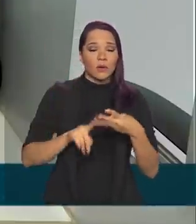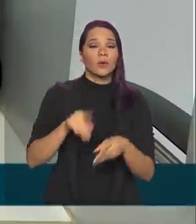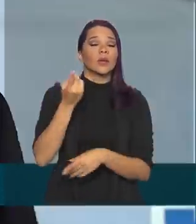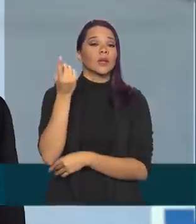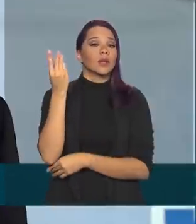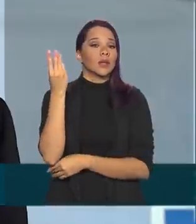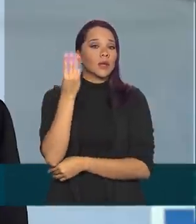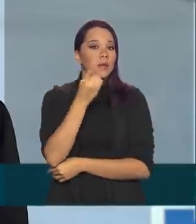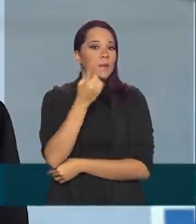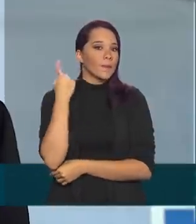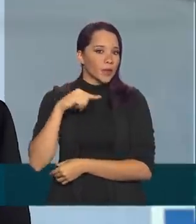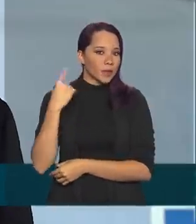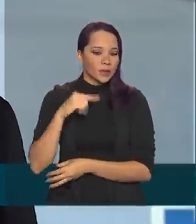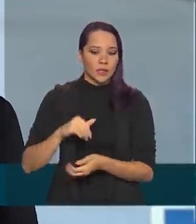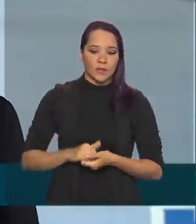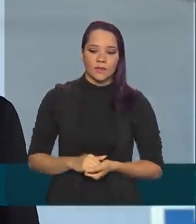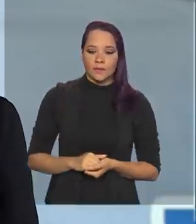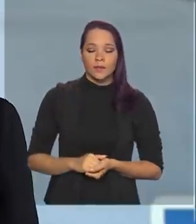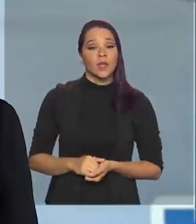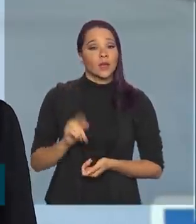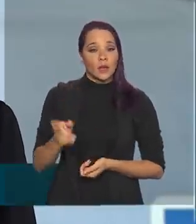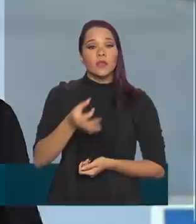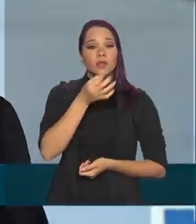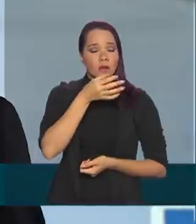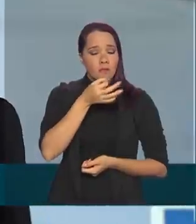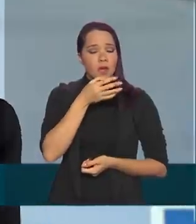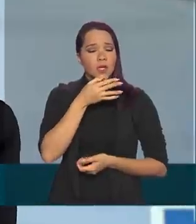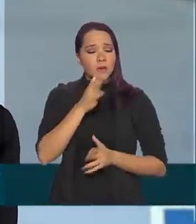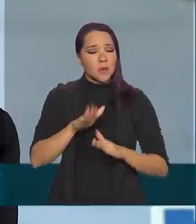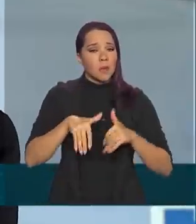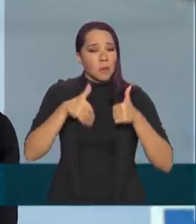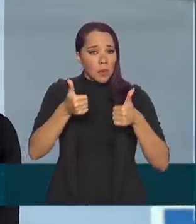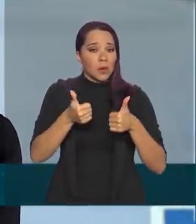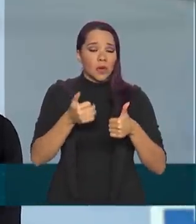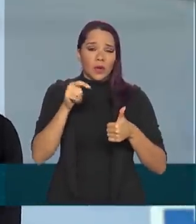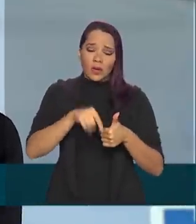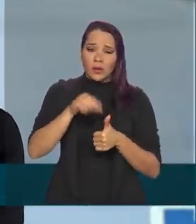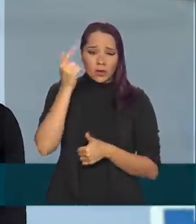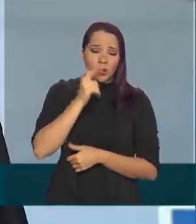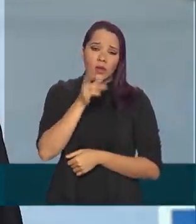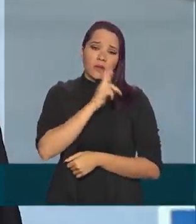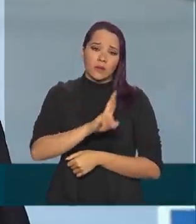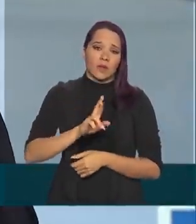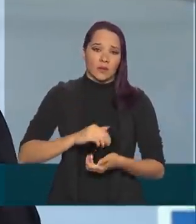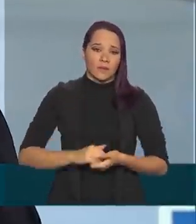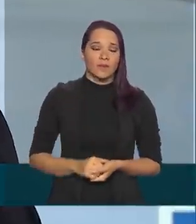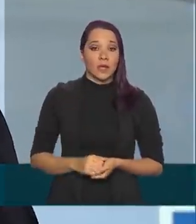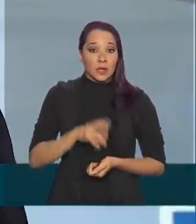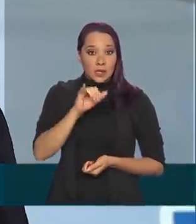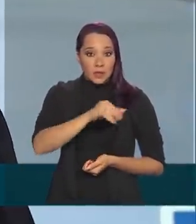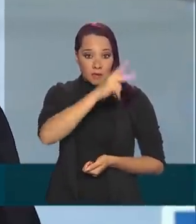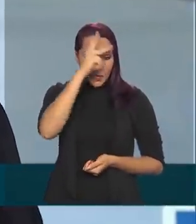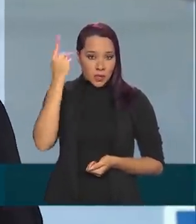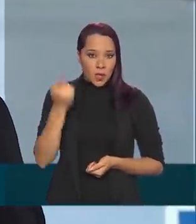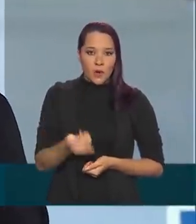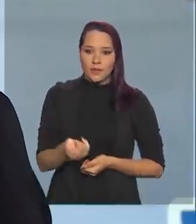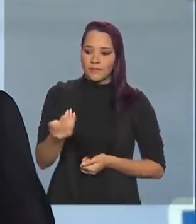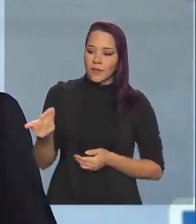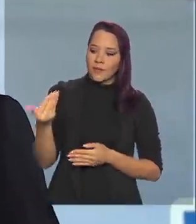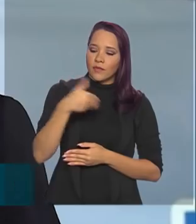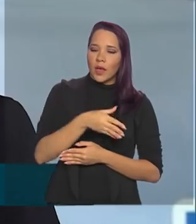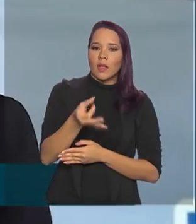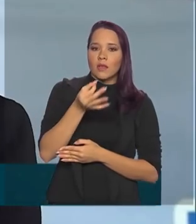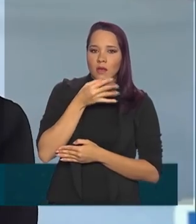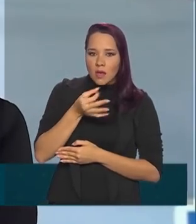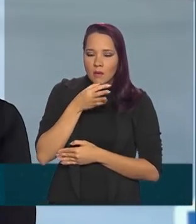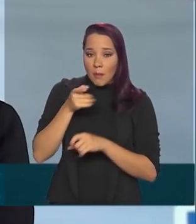Minas Gerais. Essa droga tem se mostrado promissora e é a está mais próximo de ter um resultado. Quando a pessoa vem e toma um remédio,